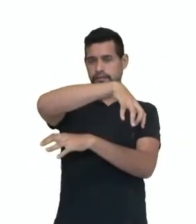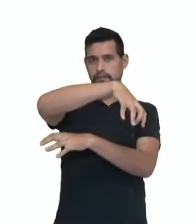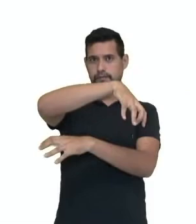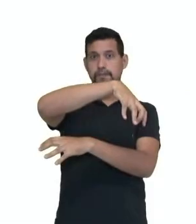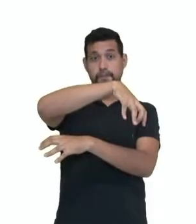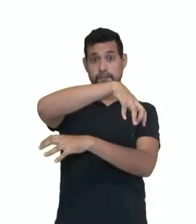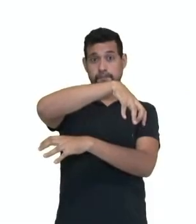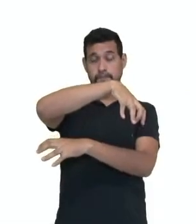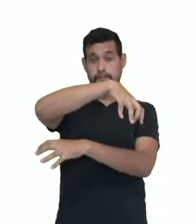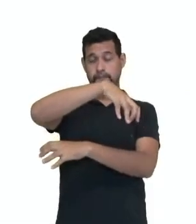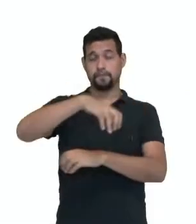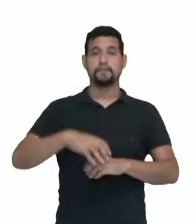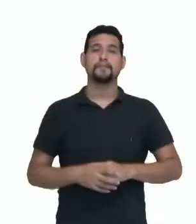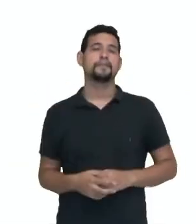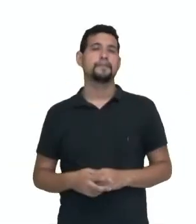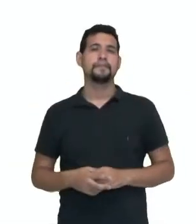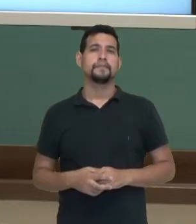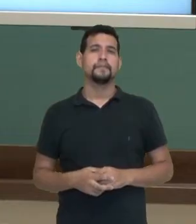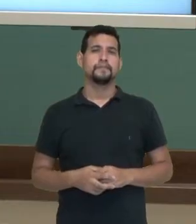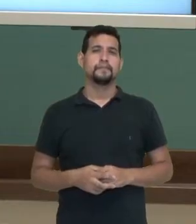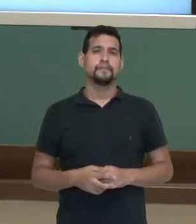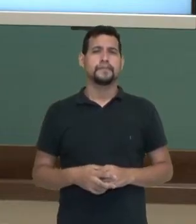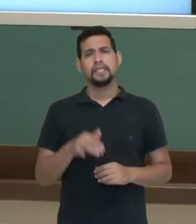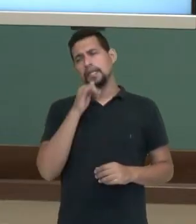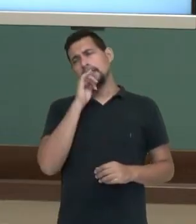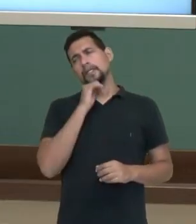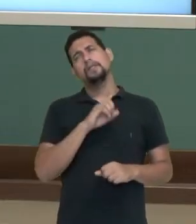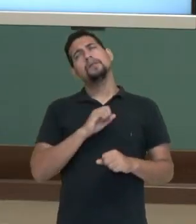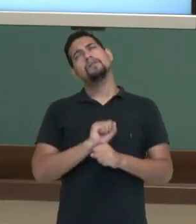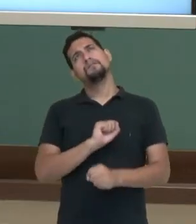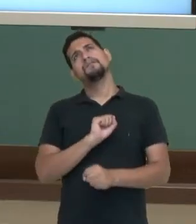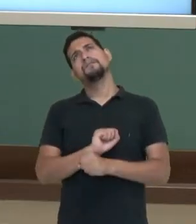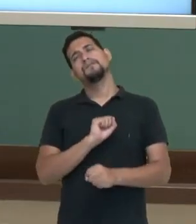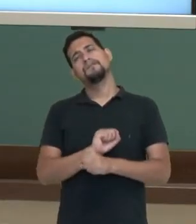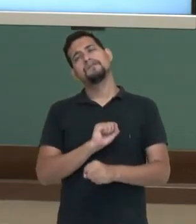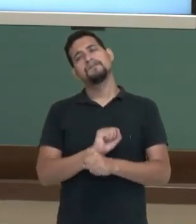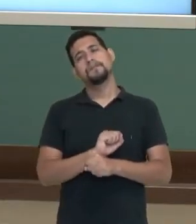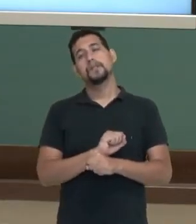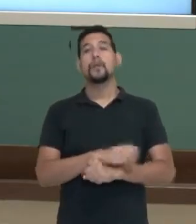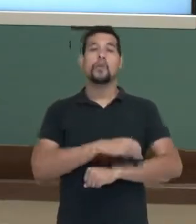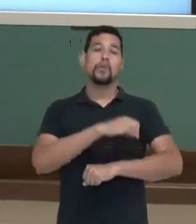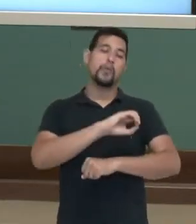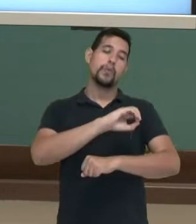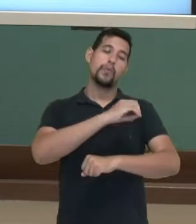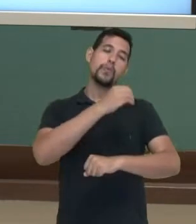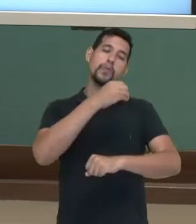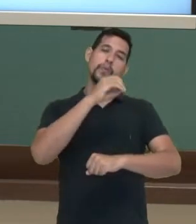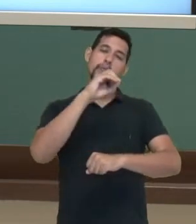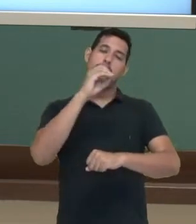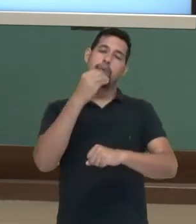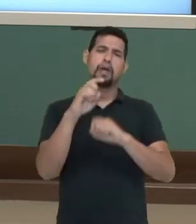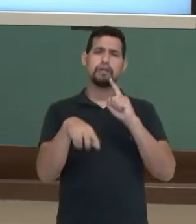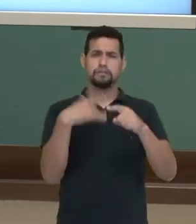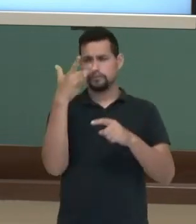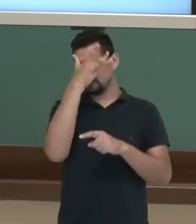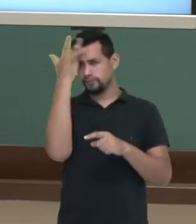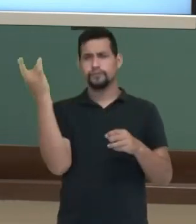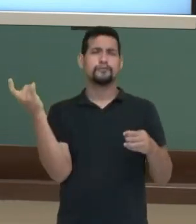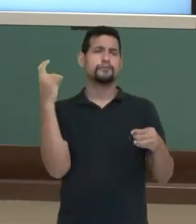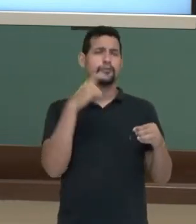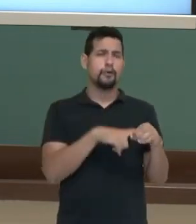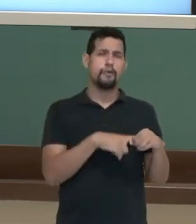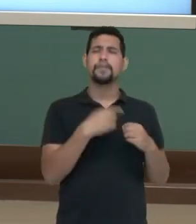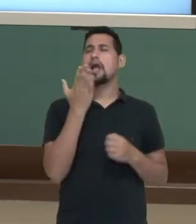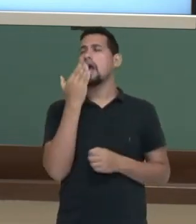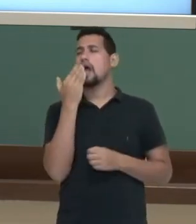o lado esquerdo. Passou um tempo, passou outro tempo, a pessoa retornou, foi